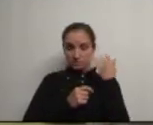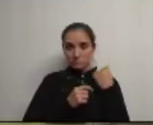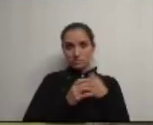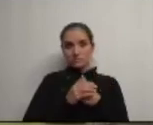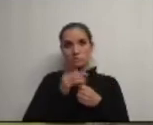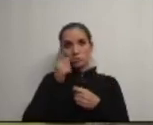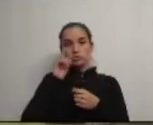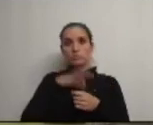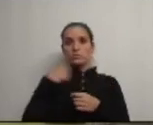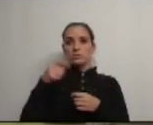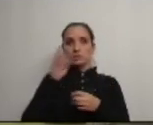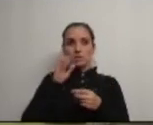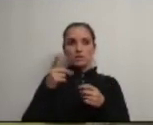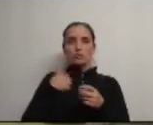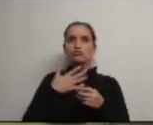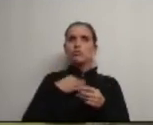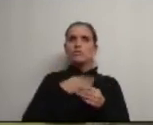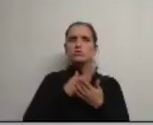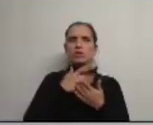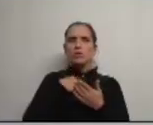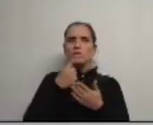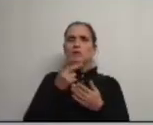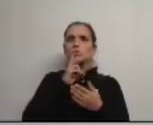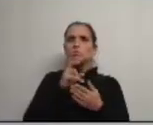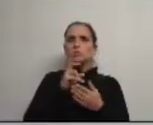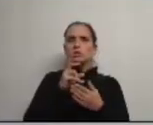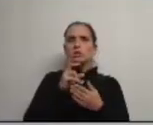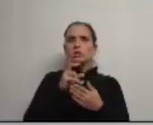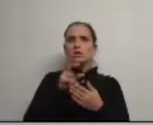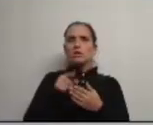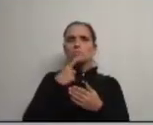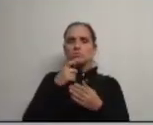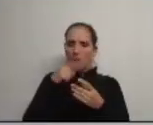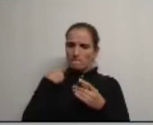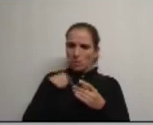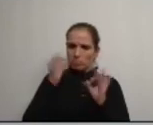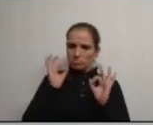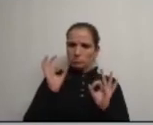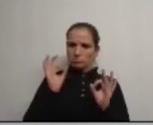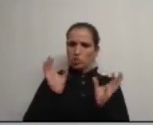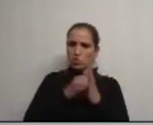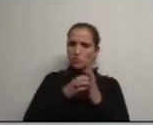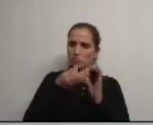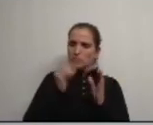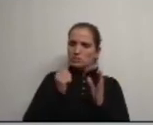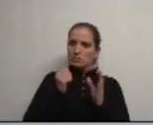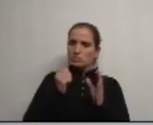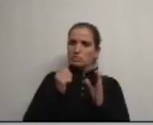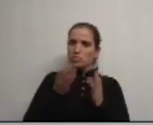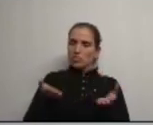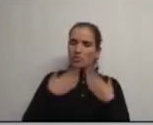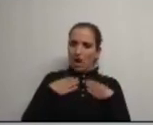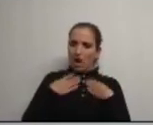Sr. Presidente da Câmara eu gostaria que respondesse e a questão aqui é mesmo própria é do grupo parlamentar do PS que nos fosse